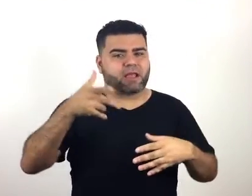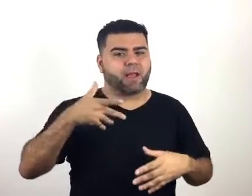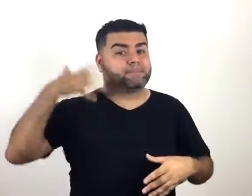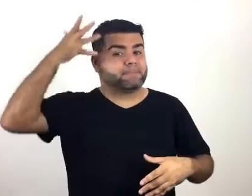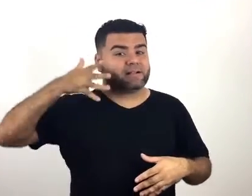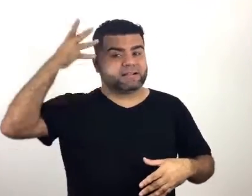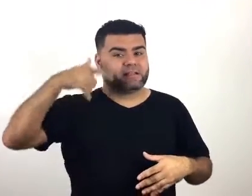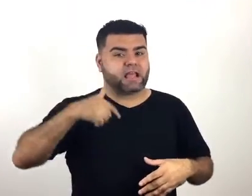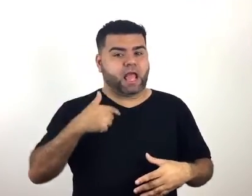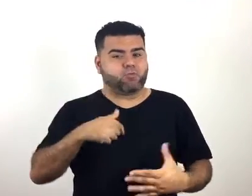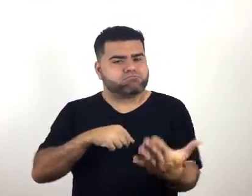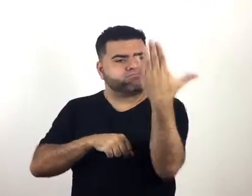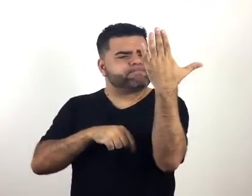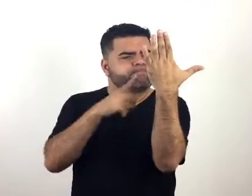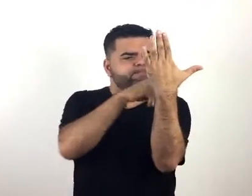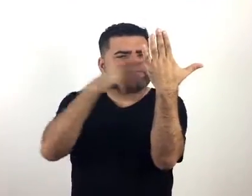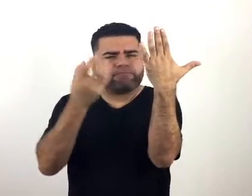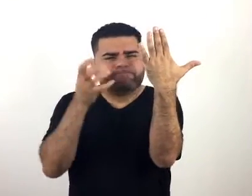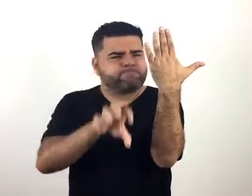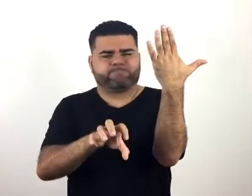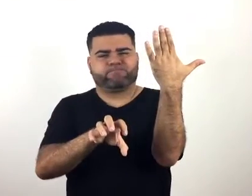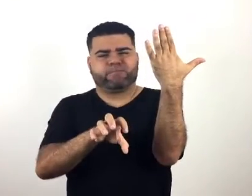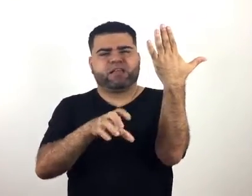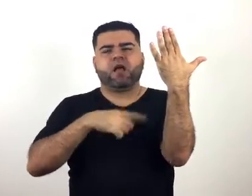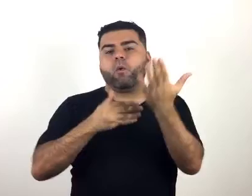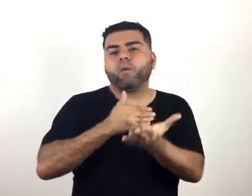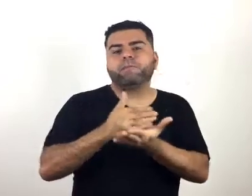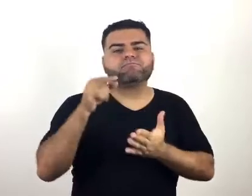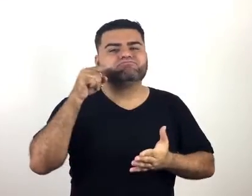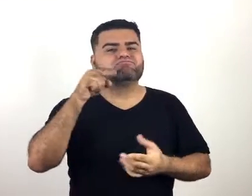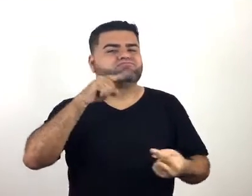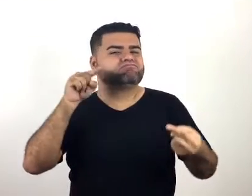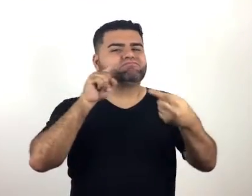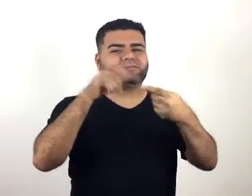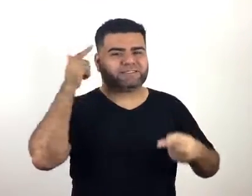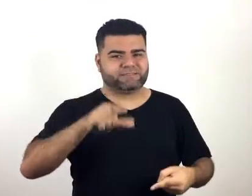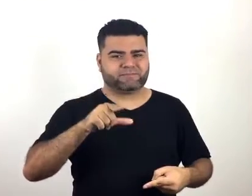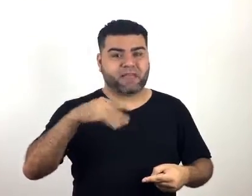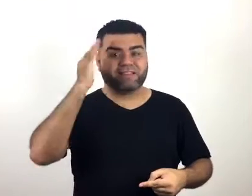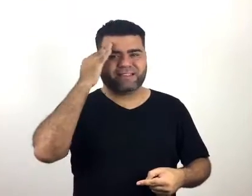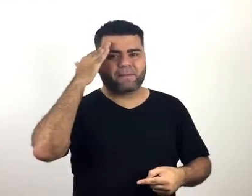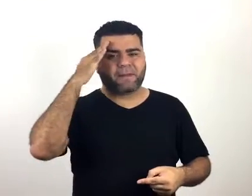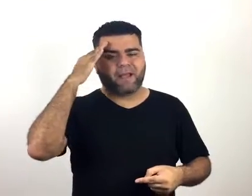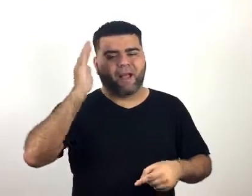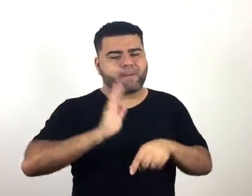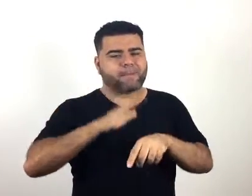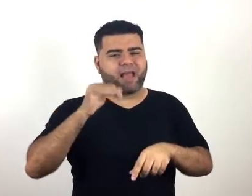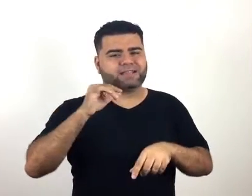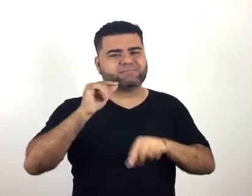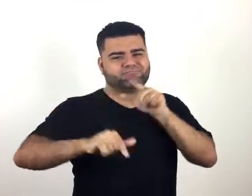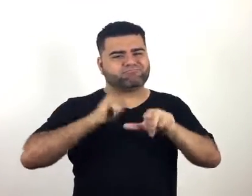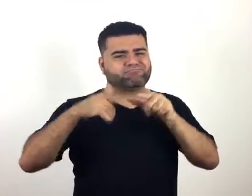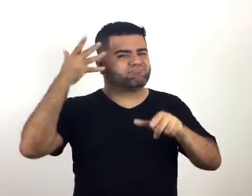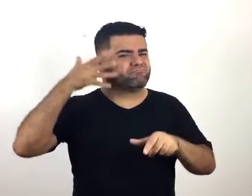palestra Eu Não Quero Sair do Espelho, será um ponto de partida para que você alcance esses objetivos. Para saber mais sobre esse trabalho e seus